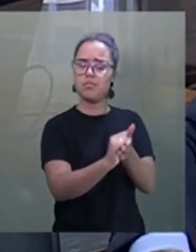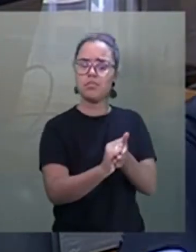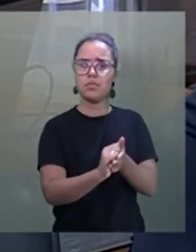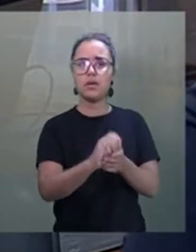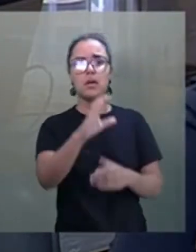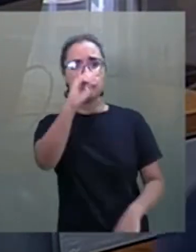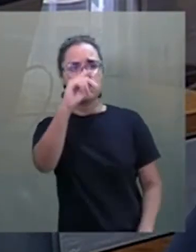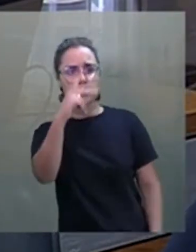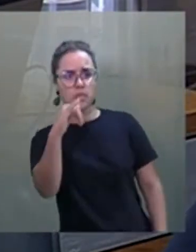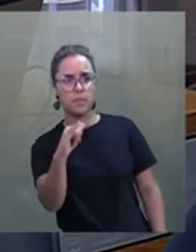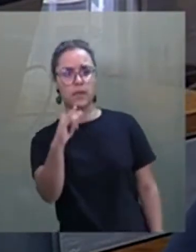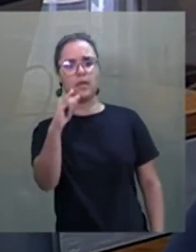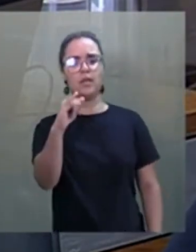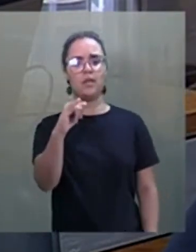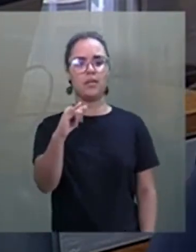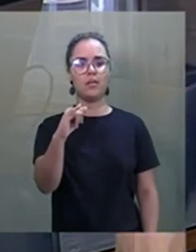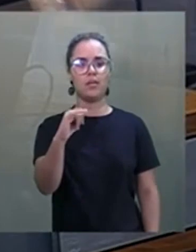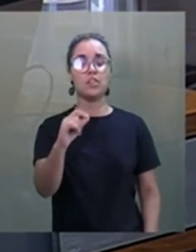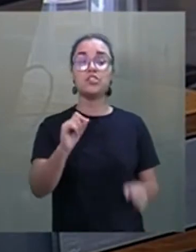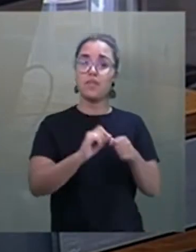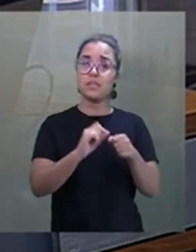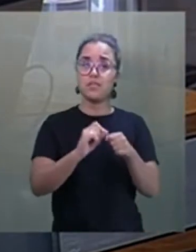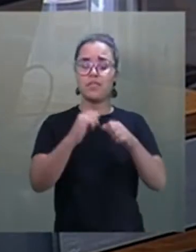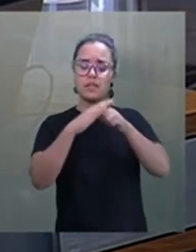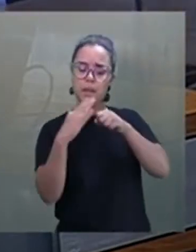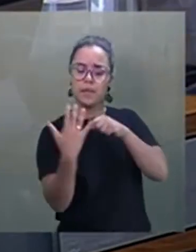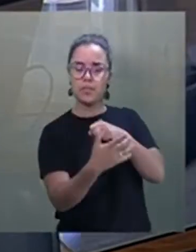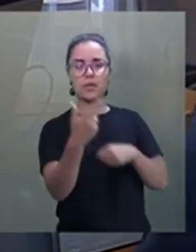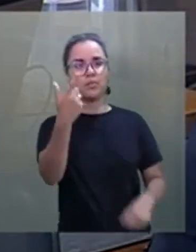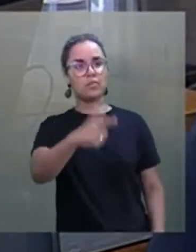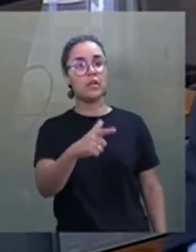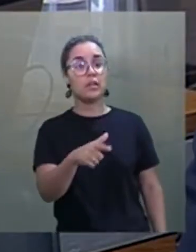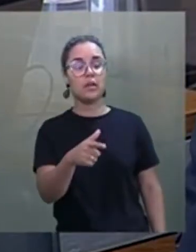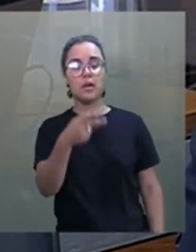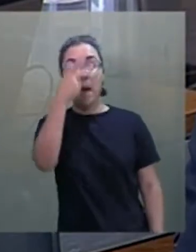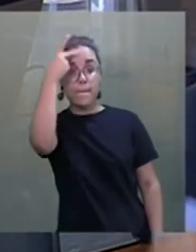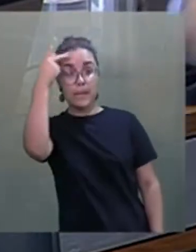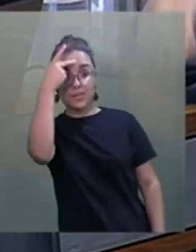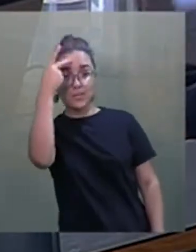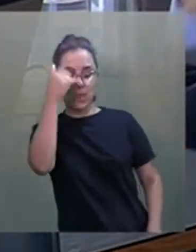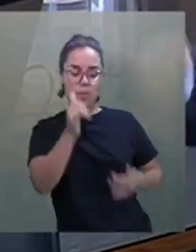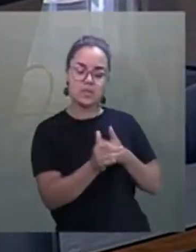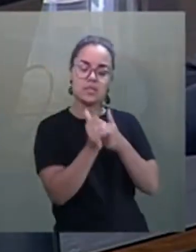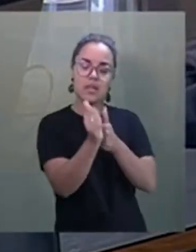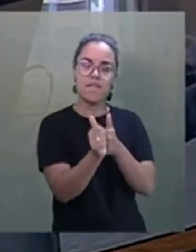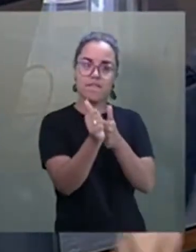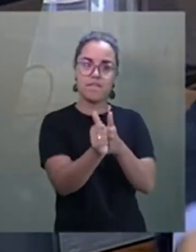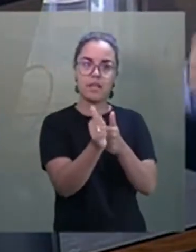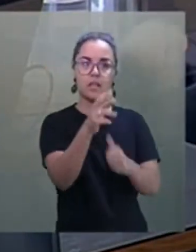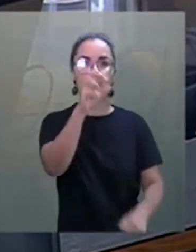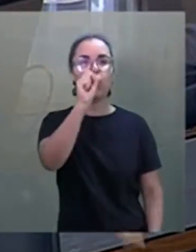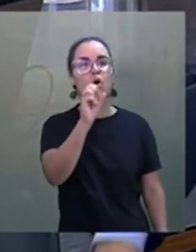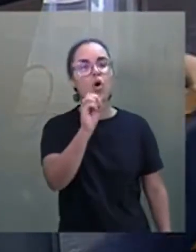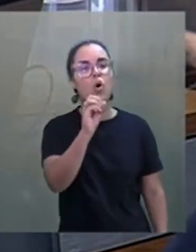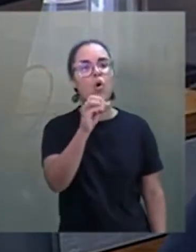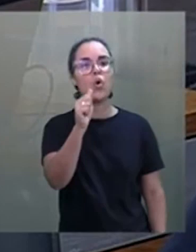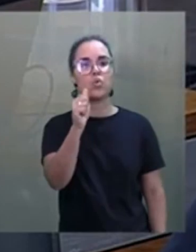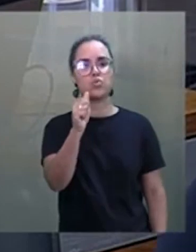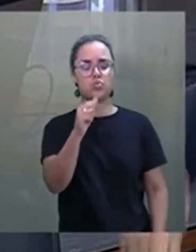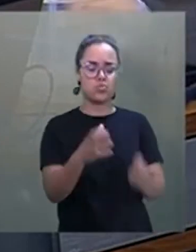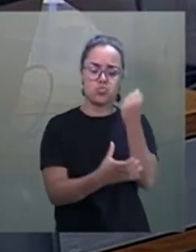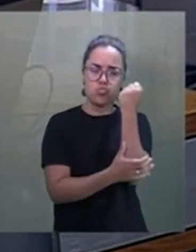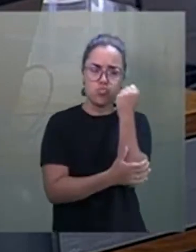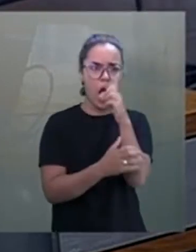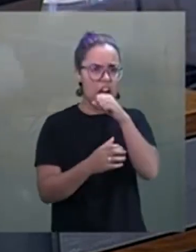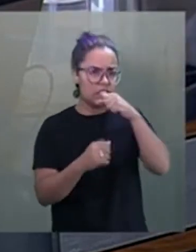dedicado à economia, não tinha jeito na fila do osso no Brasil. O esforço que o governo teve, tivesse se dedicado à economia,